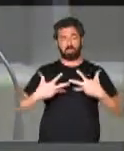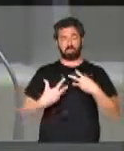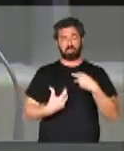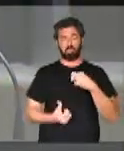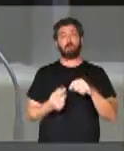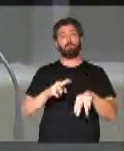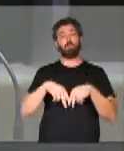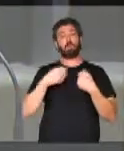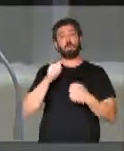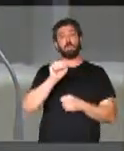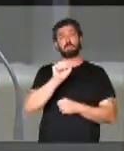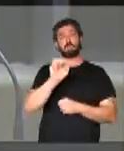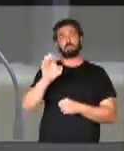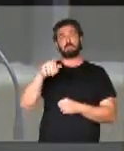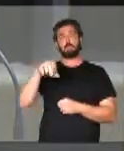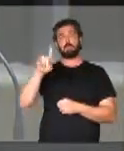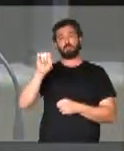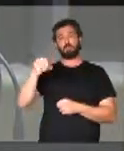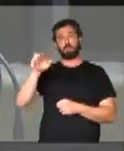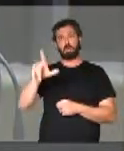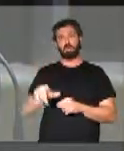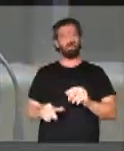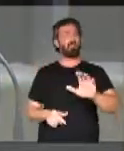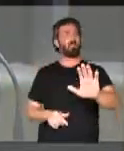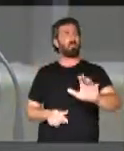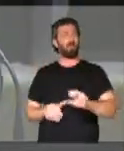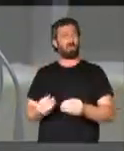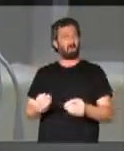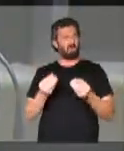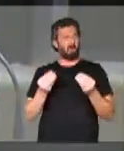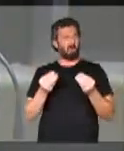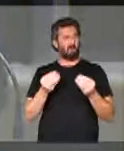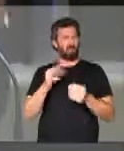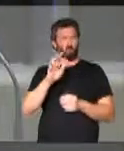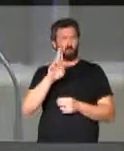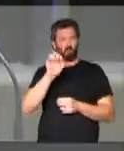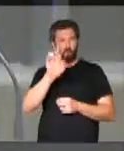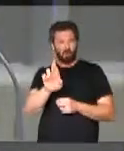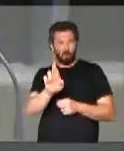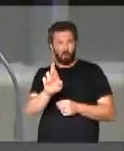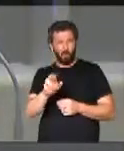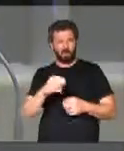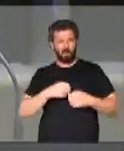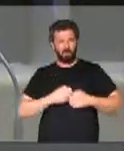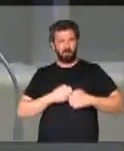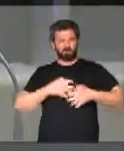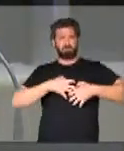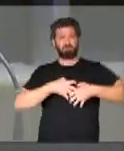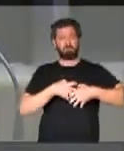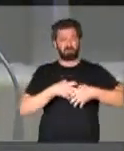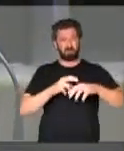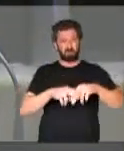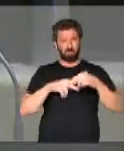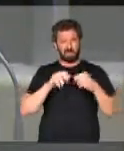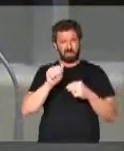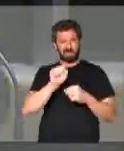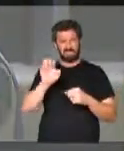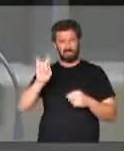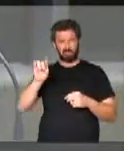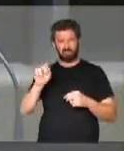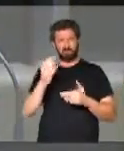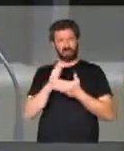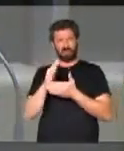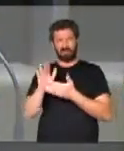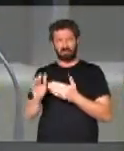conta de assédio moral. Alguém diria, mas como um tumor degenerativo, por conta de assédio